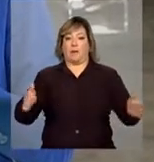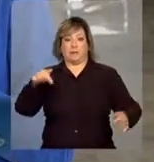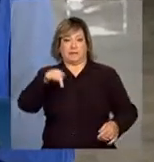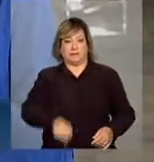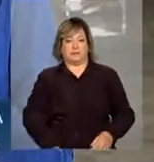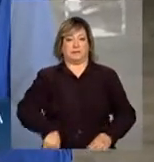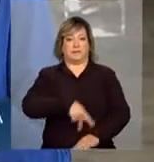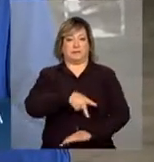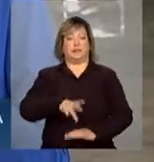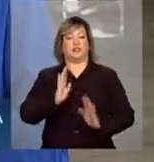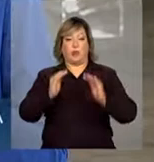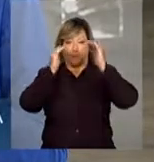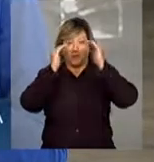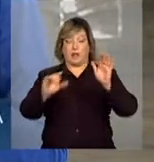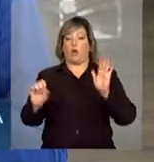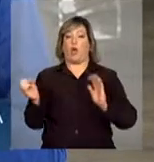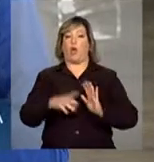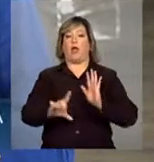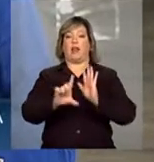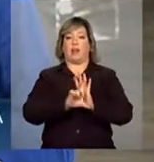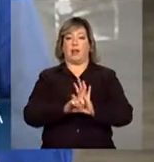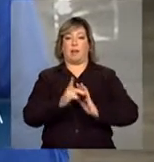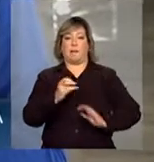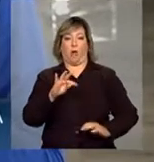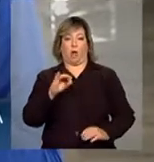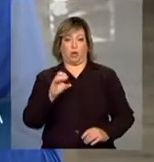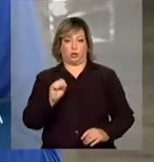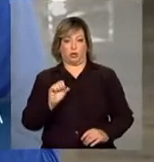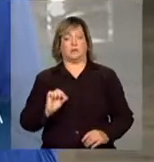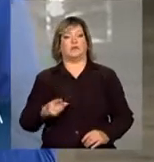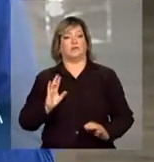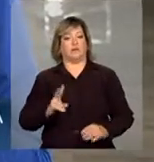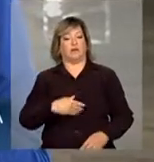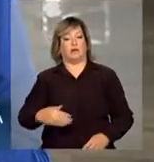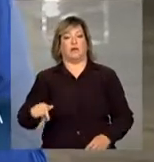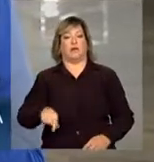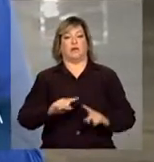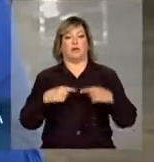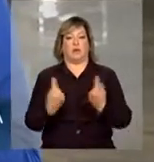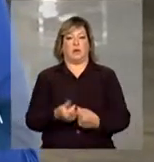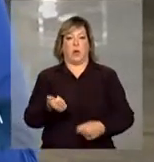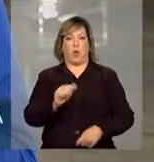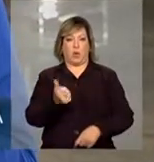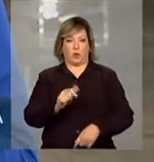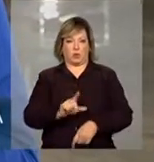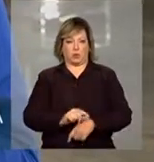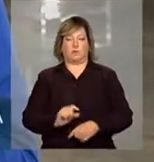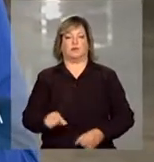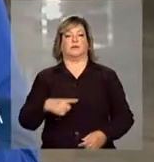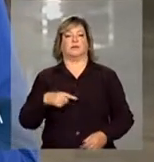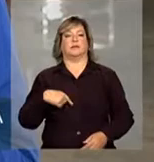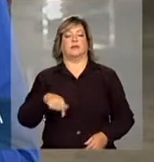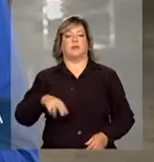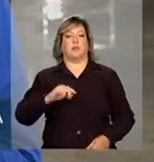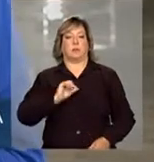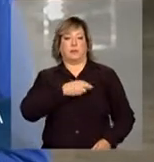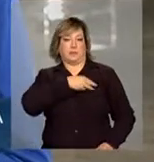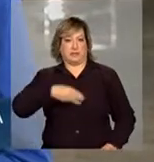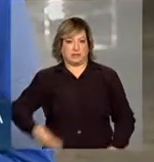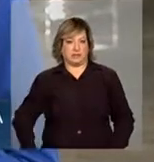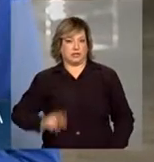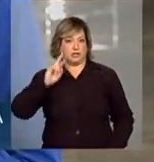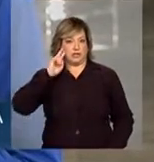portos deve ser anunciada logo mais às 11 horas. Na última sexta-feira, o ministro-chefe da Secretaria de Portos, Leônidas